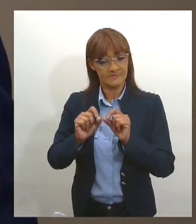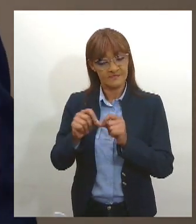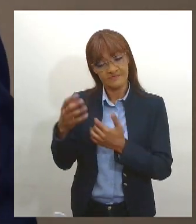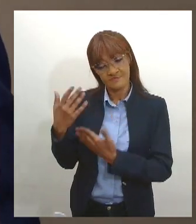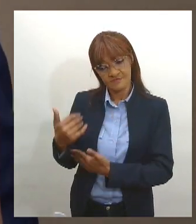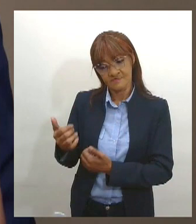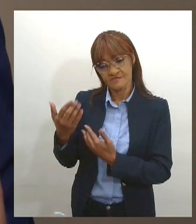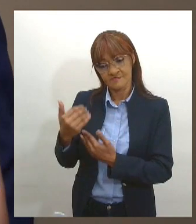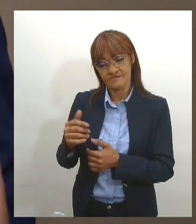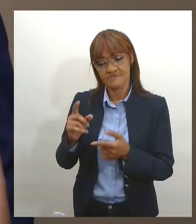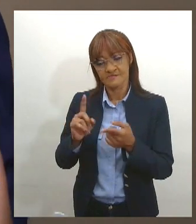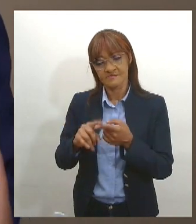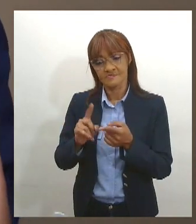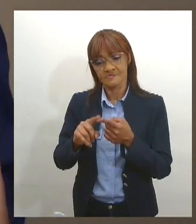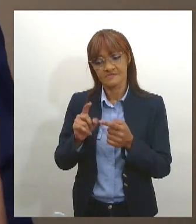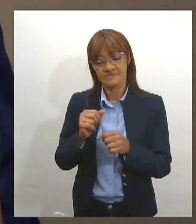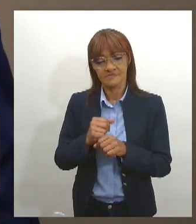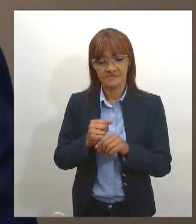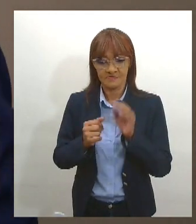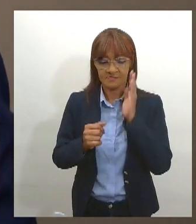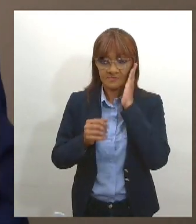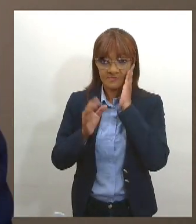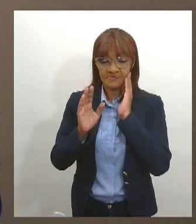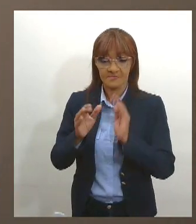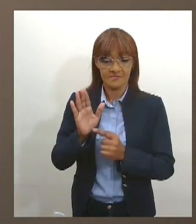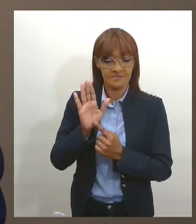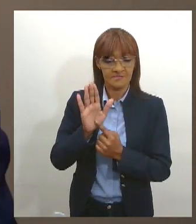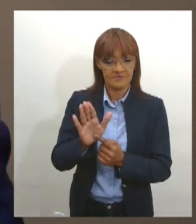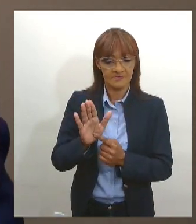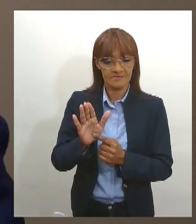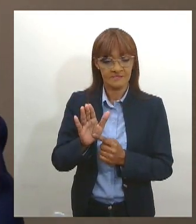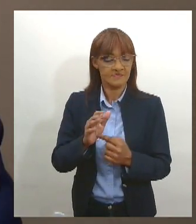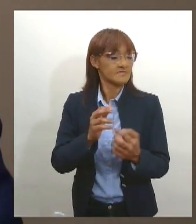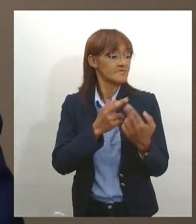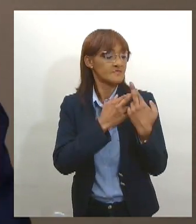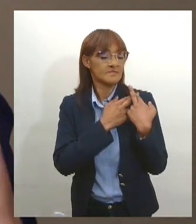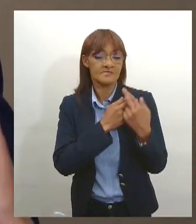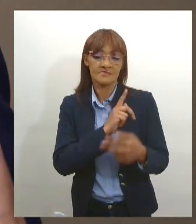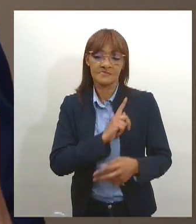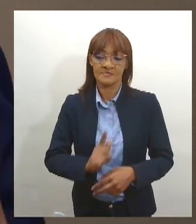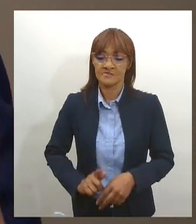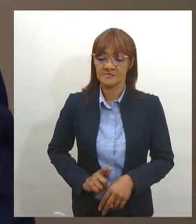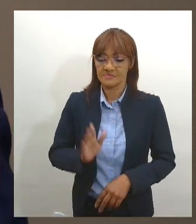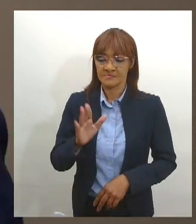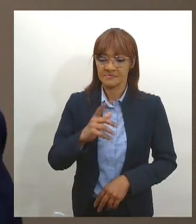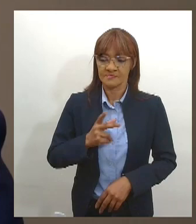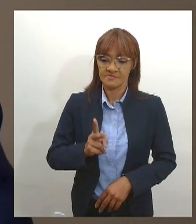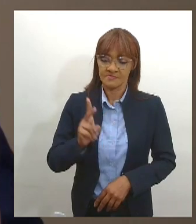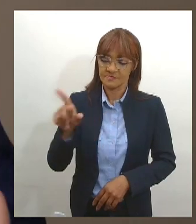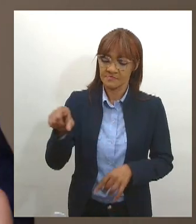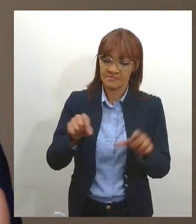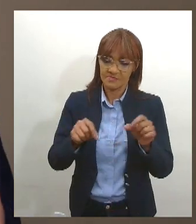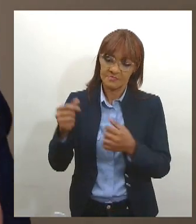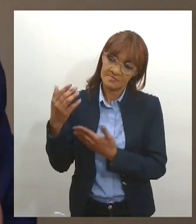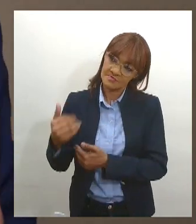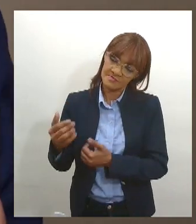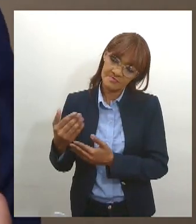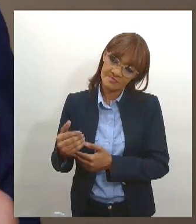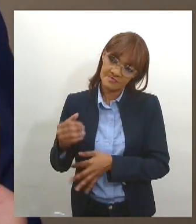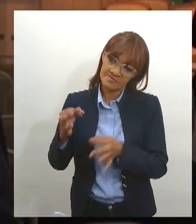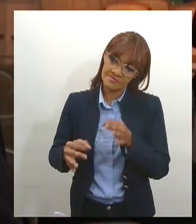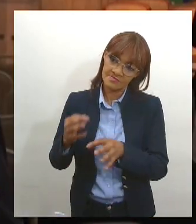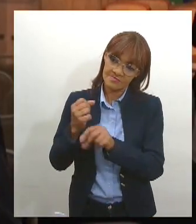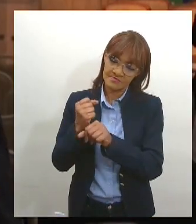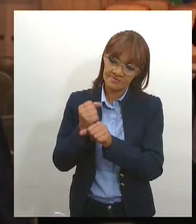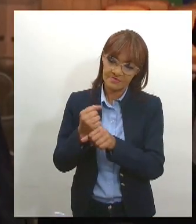isso vem mostrando o compromisso do governador em sempre fazer essa renovação e de nomear pessoas novas foi assim no Tribunal de Contas está sendo assim agora o Tribunal